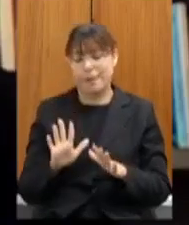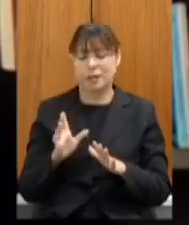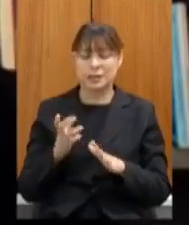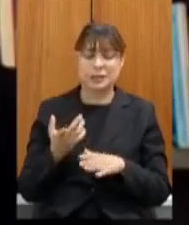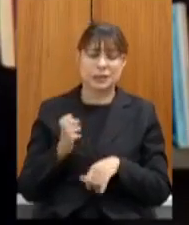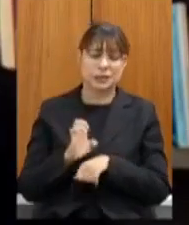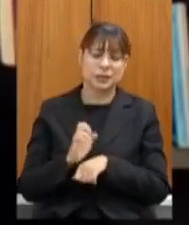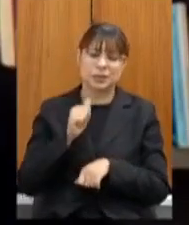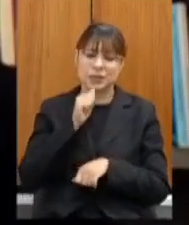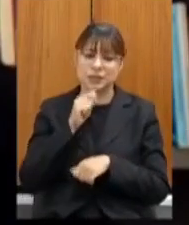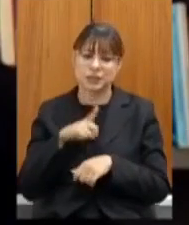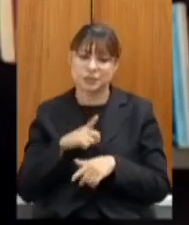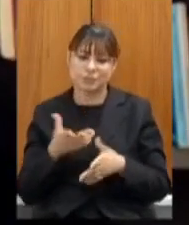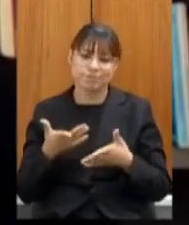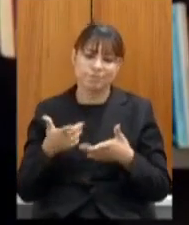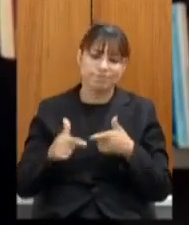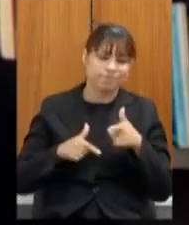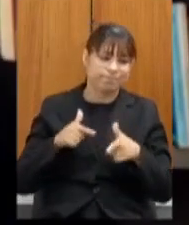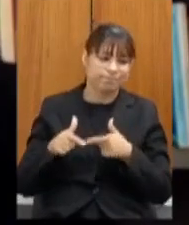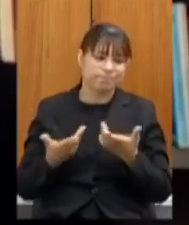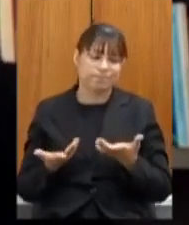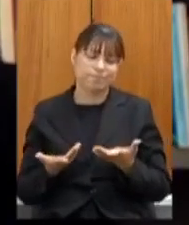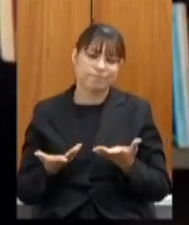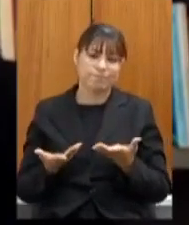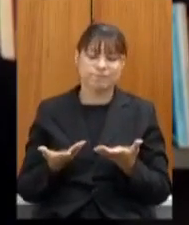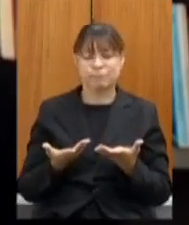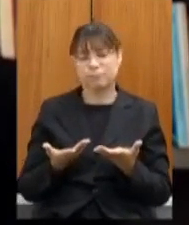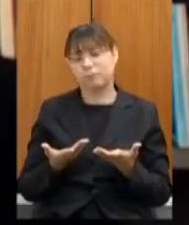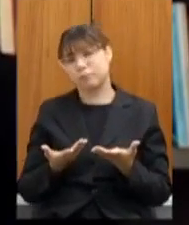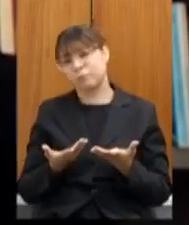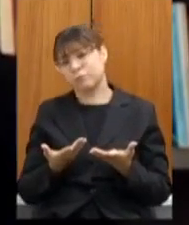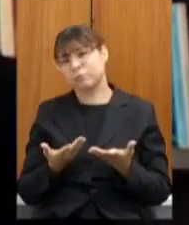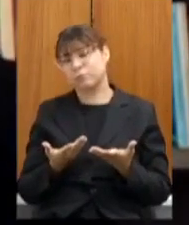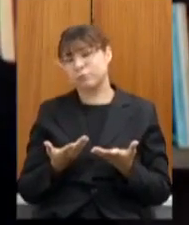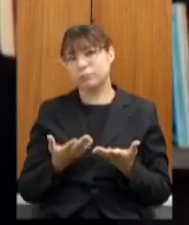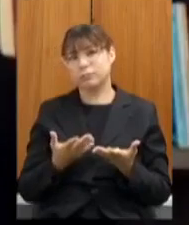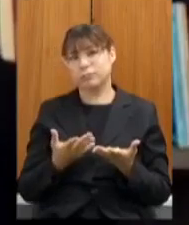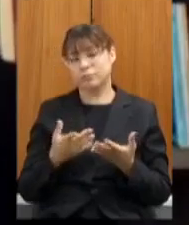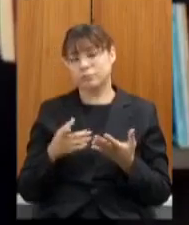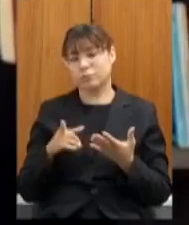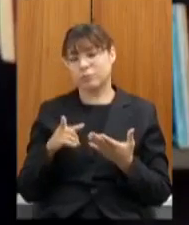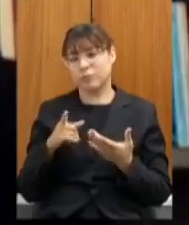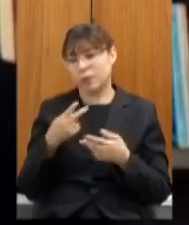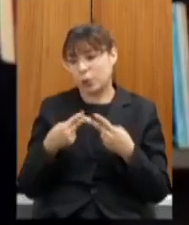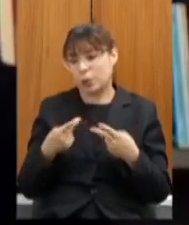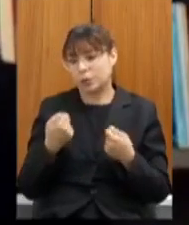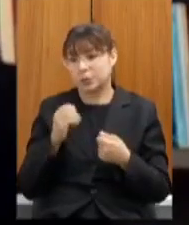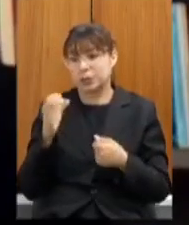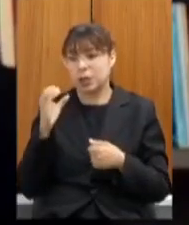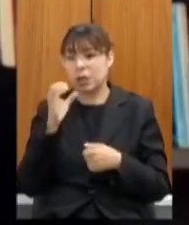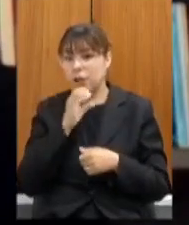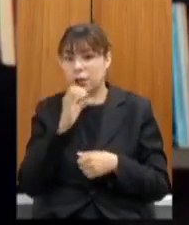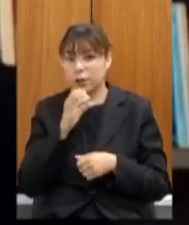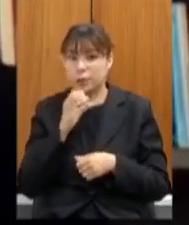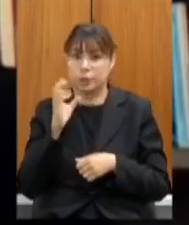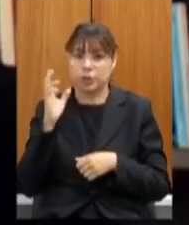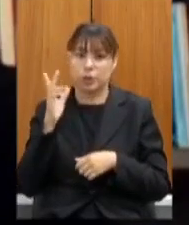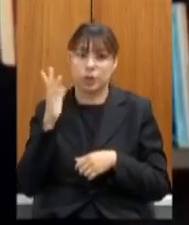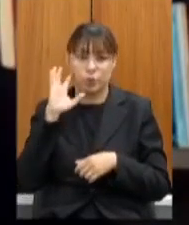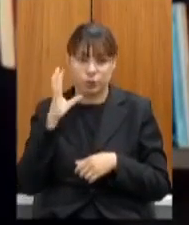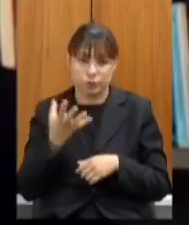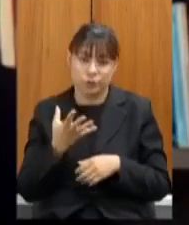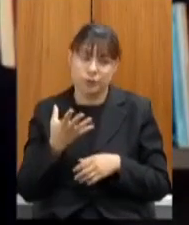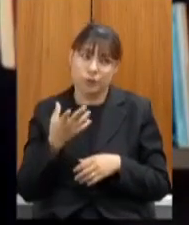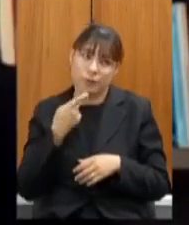paliativas e dentro de algumas questões imediatistas quando eu digo que é normal porque